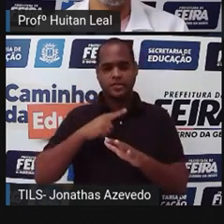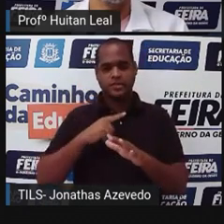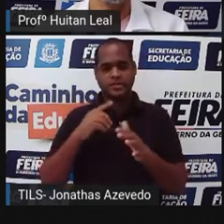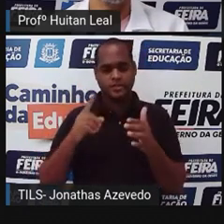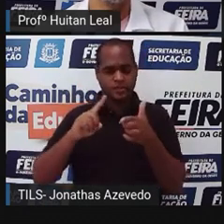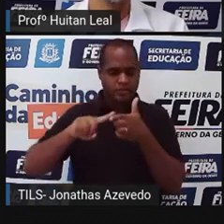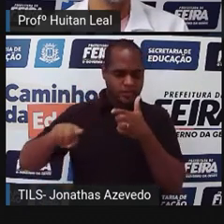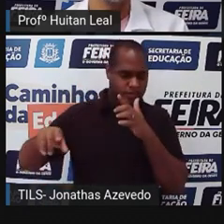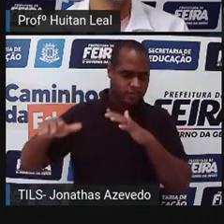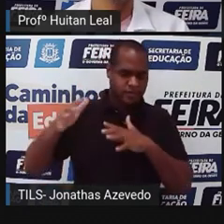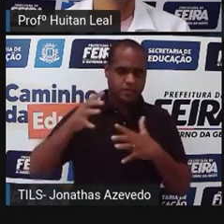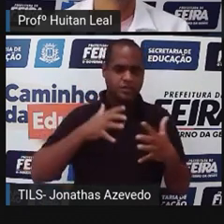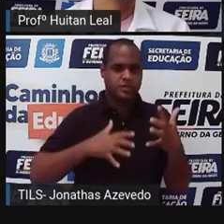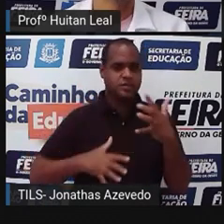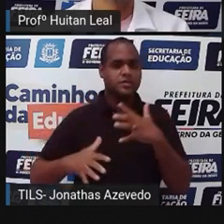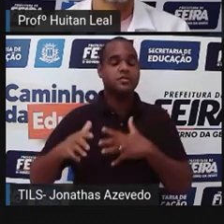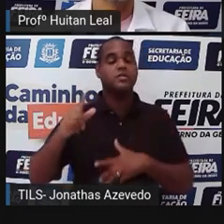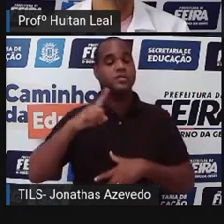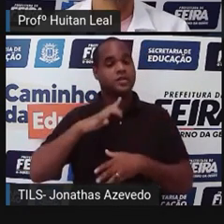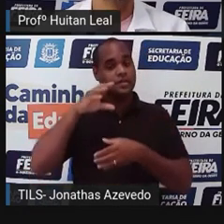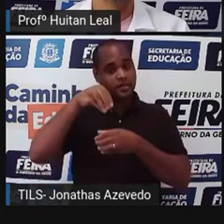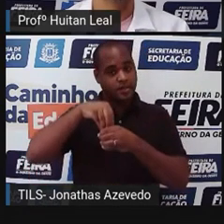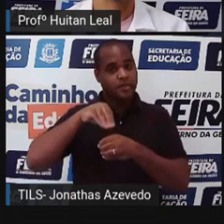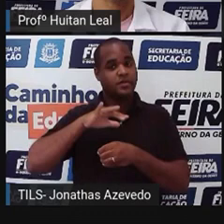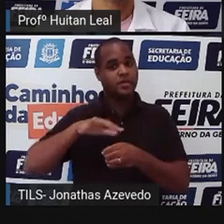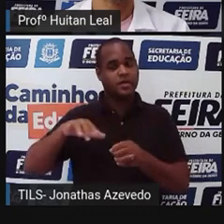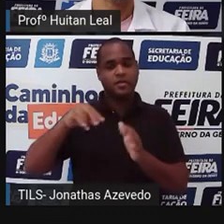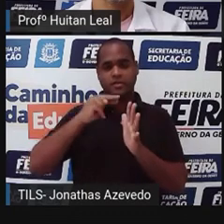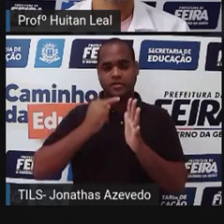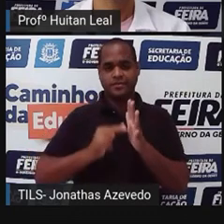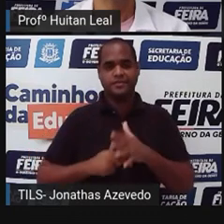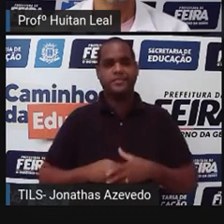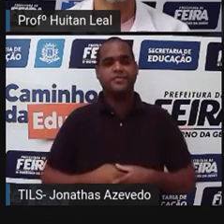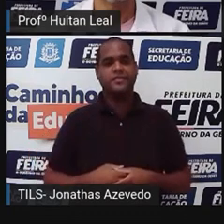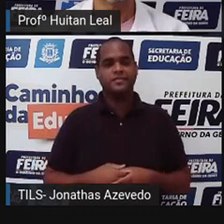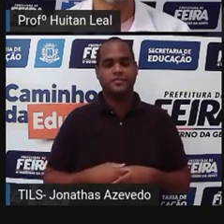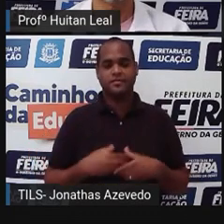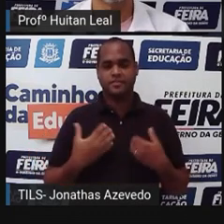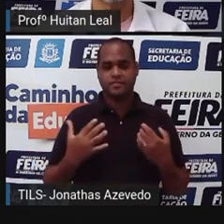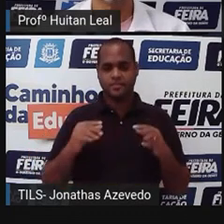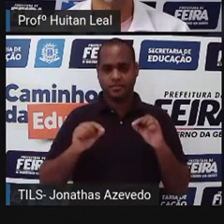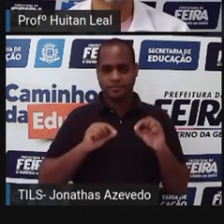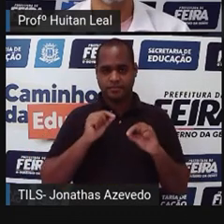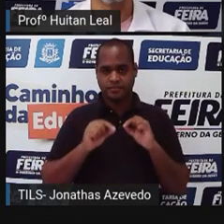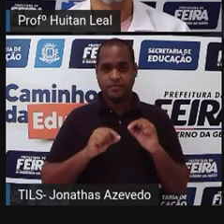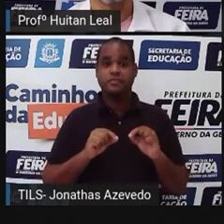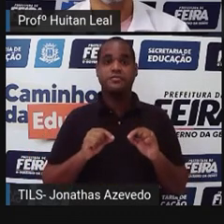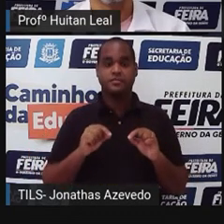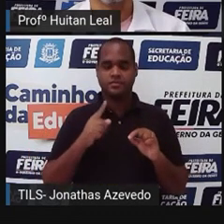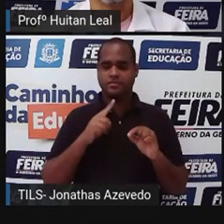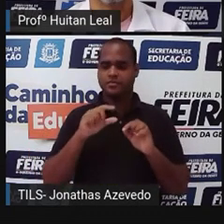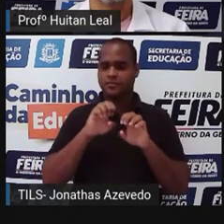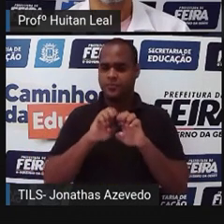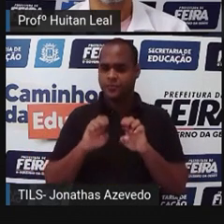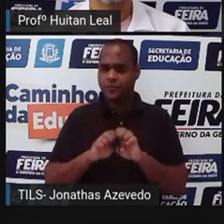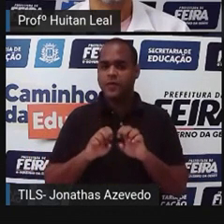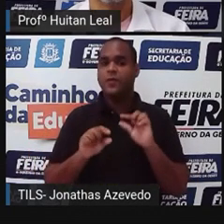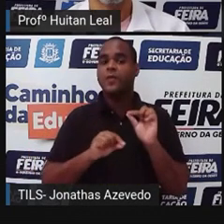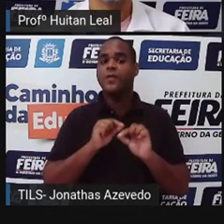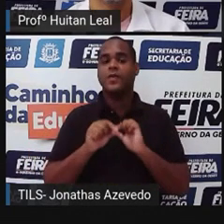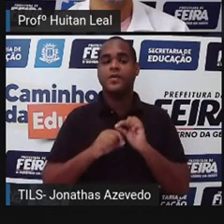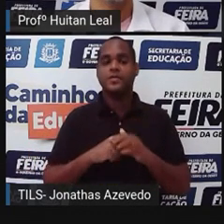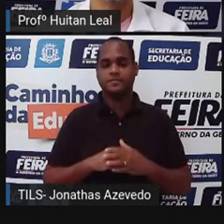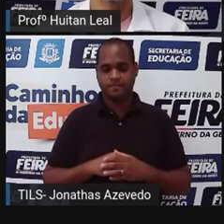problemática dentro da narrativa. E qual é a estrutura de um conto? Não é?